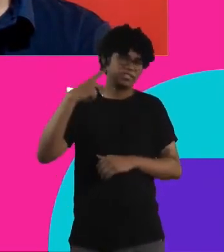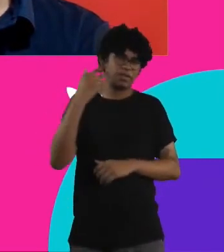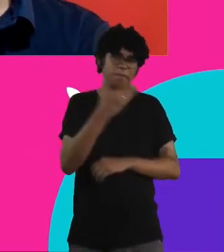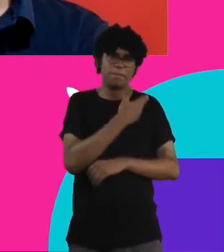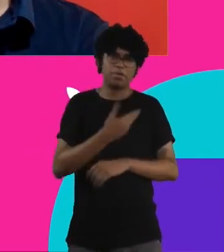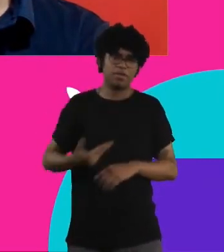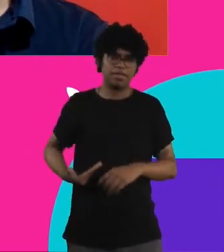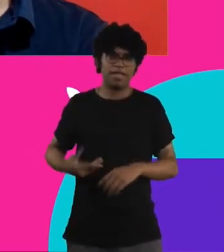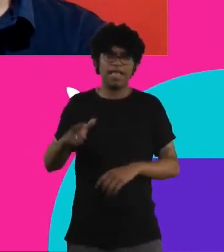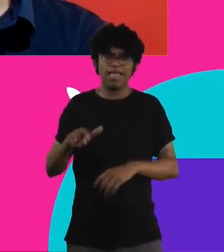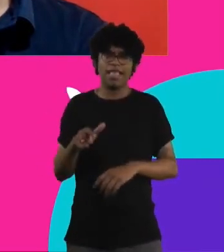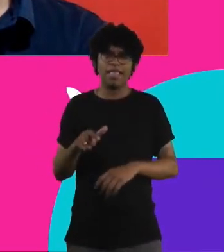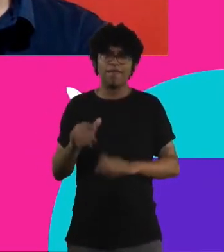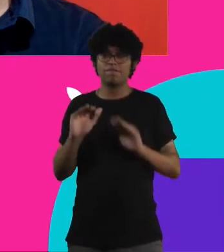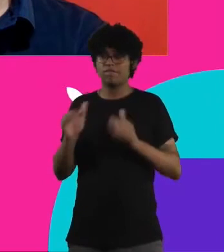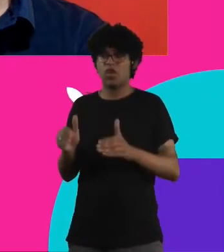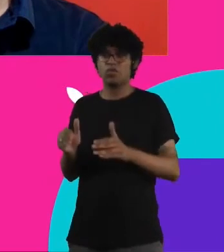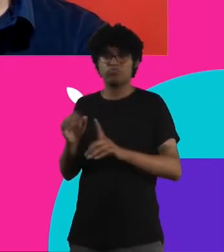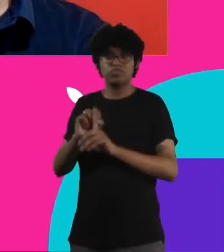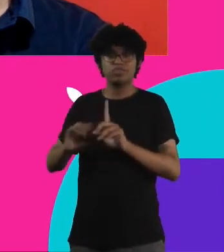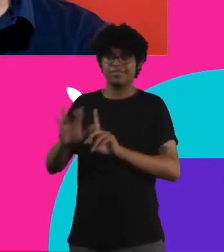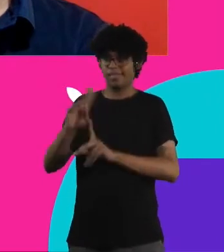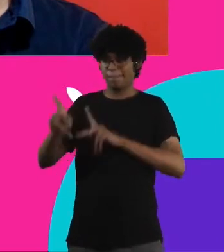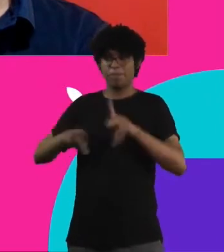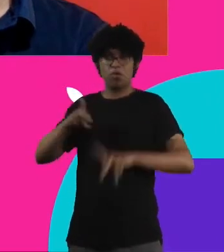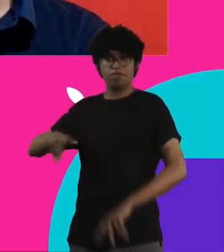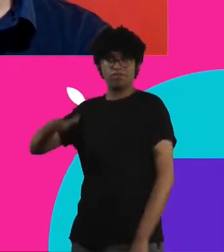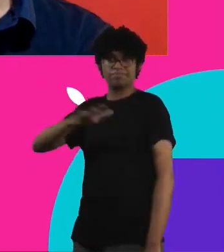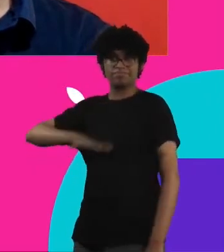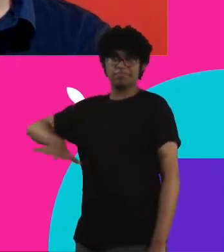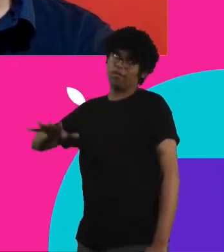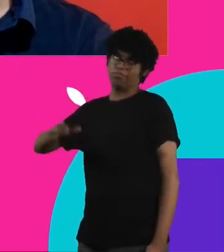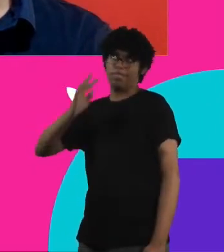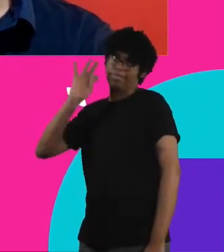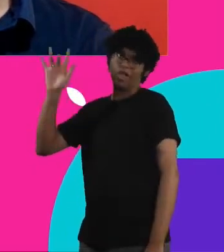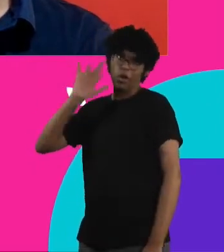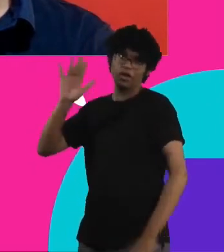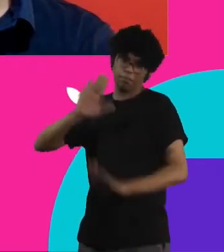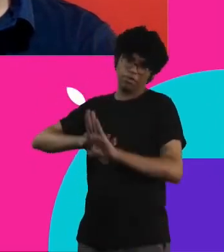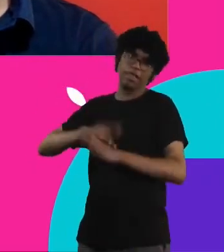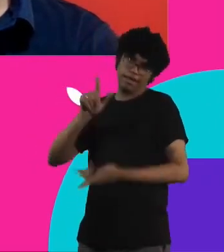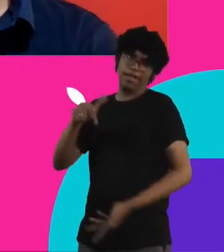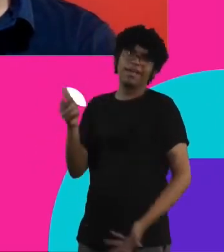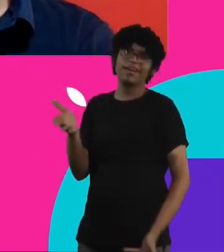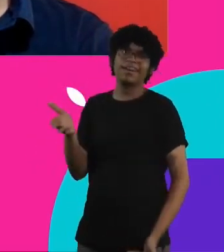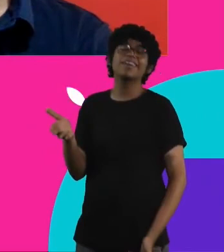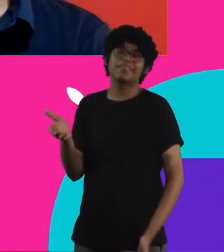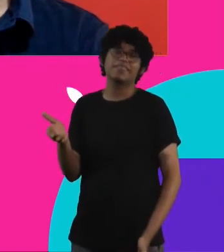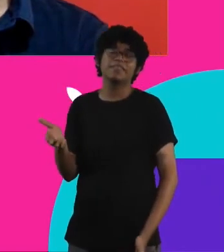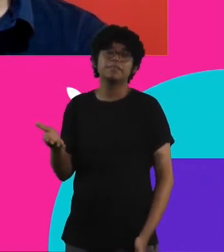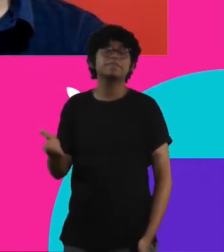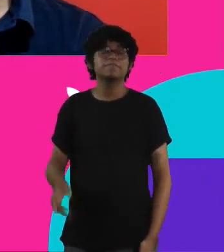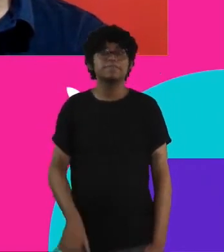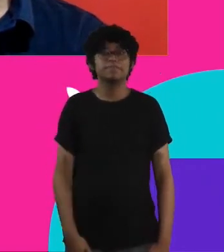está a serviço da sociedade civil né pelo menos na teoria pelo menos deveria ser assim eu acho